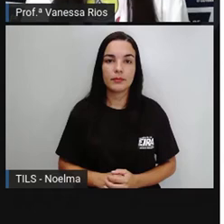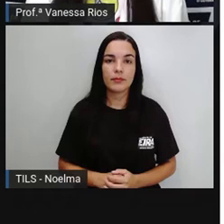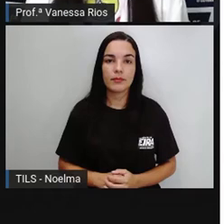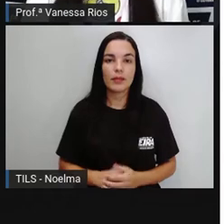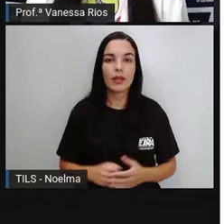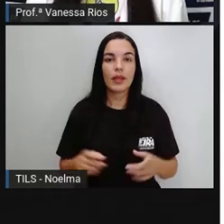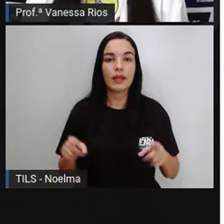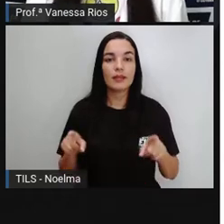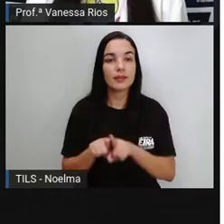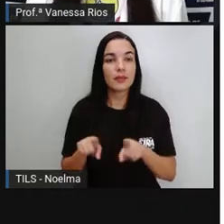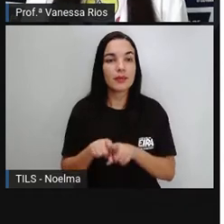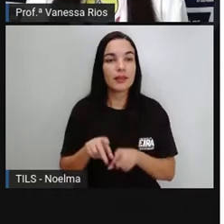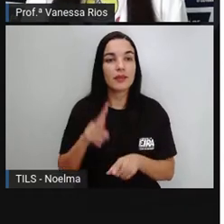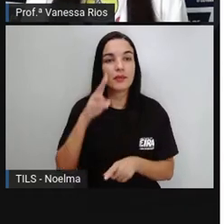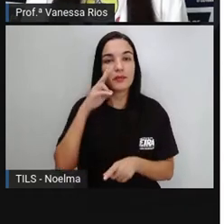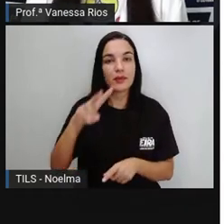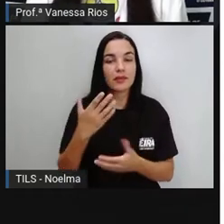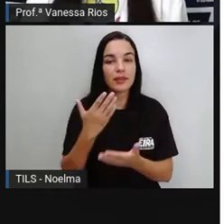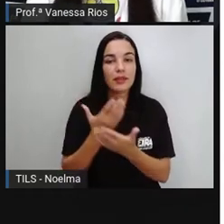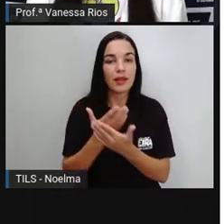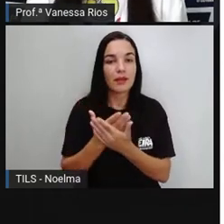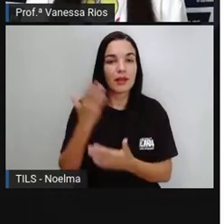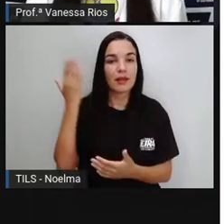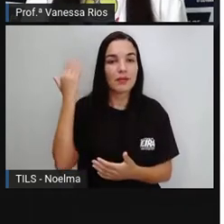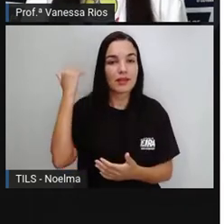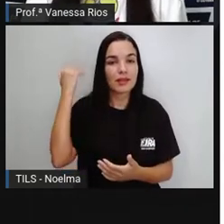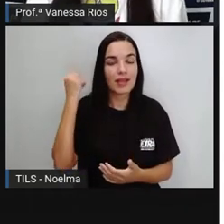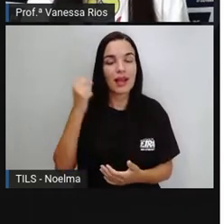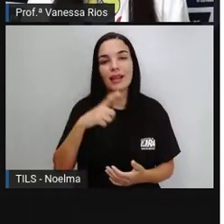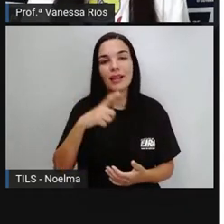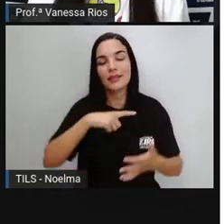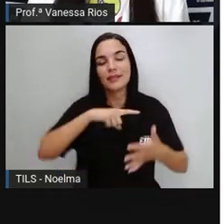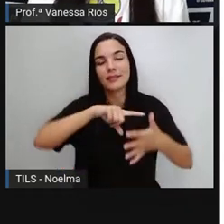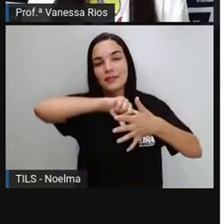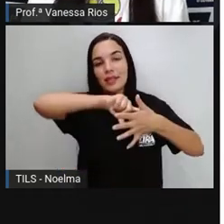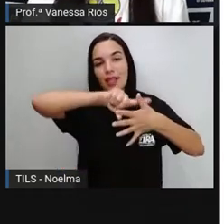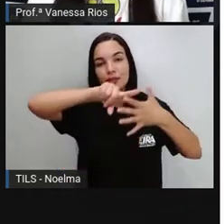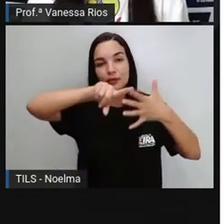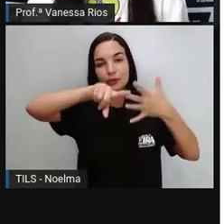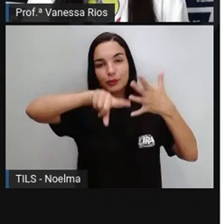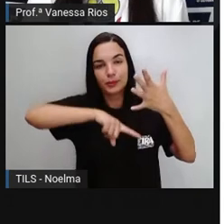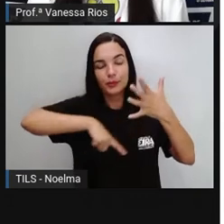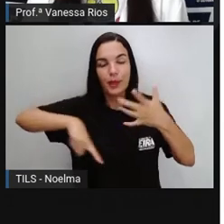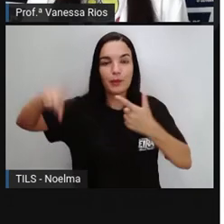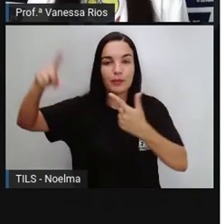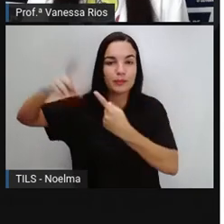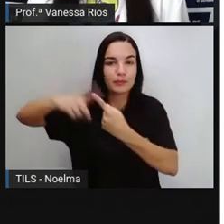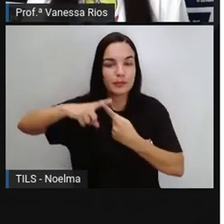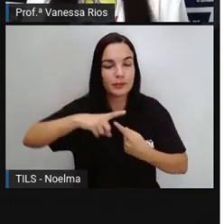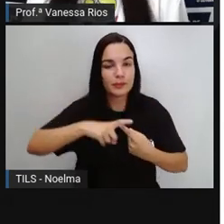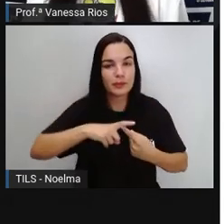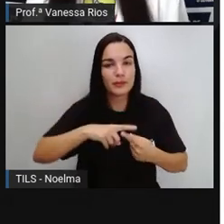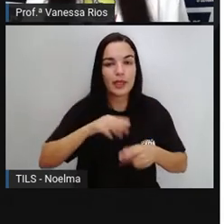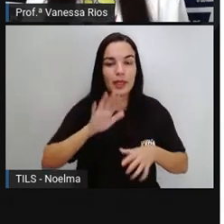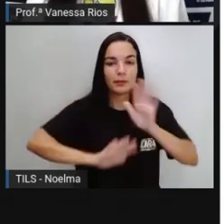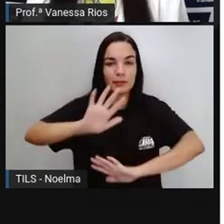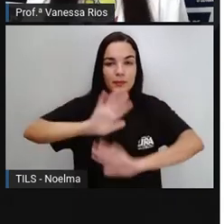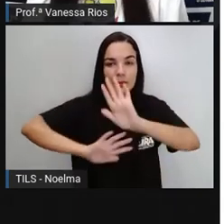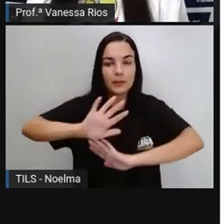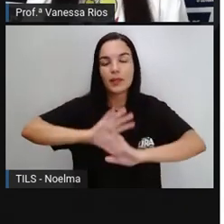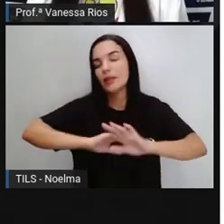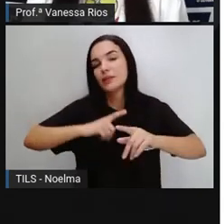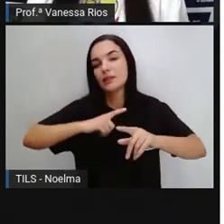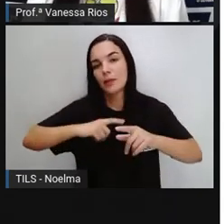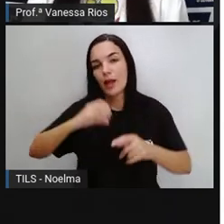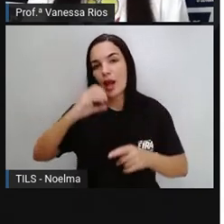E aí a gente observou que existem cinco chaves para termos uma alimentação segura. Chaves que são determinadas aí pela